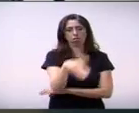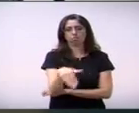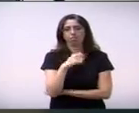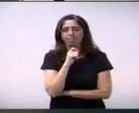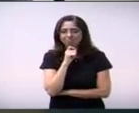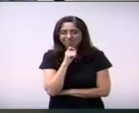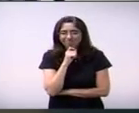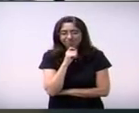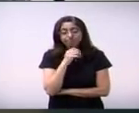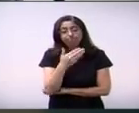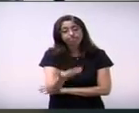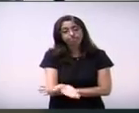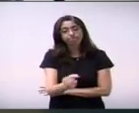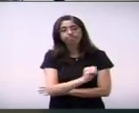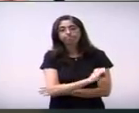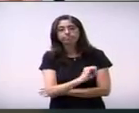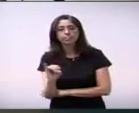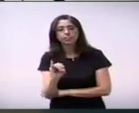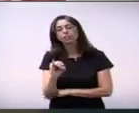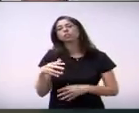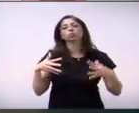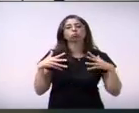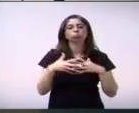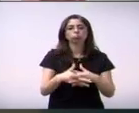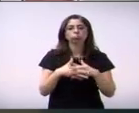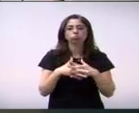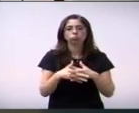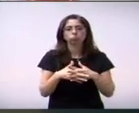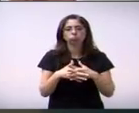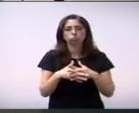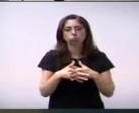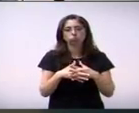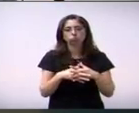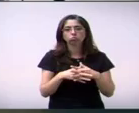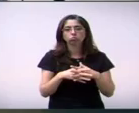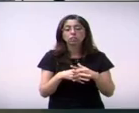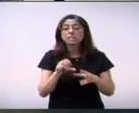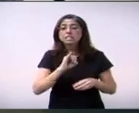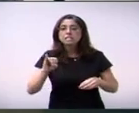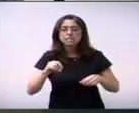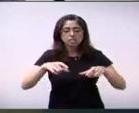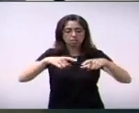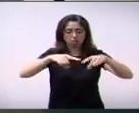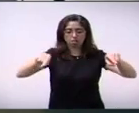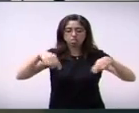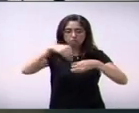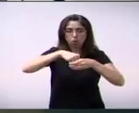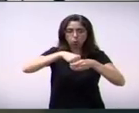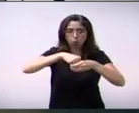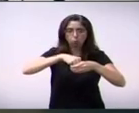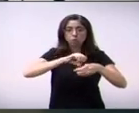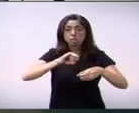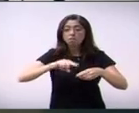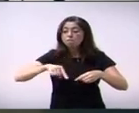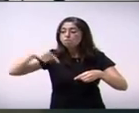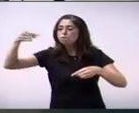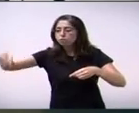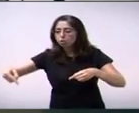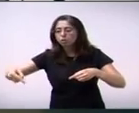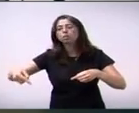for, que venha atrapalhar, mesmo fora do perímetro. Então, senhores,